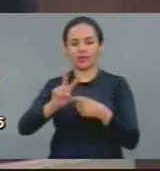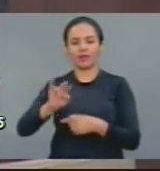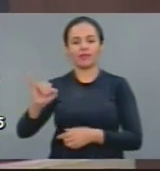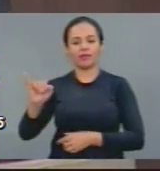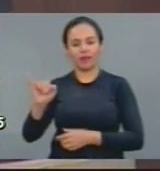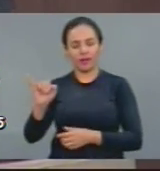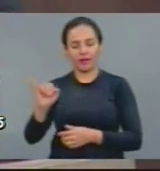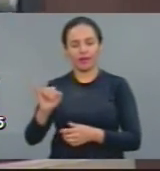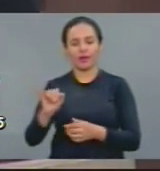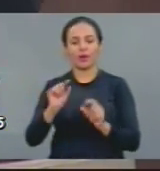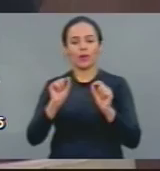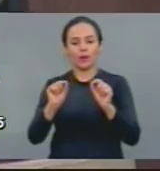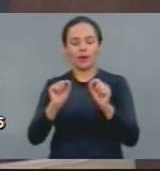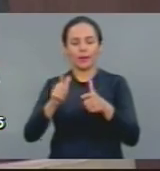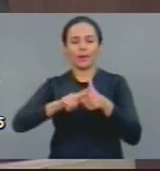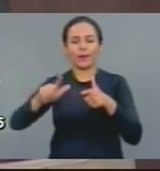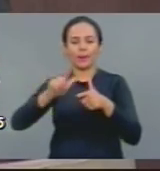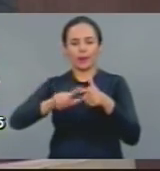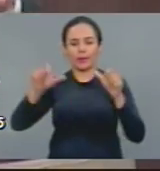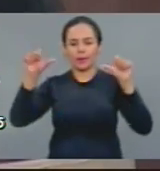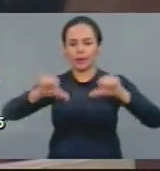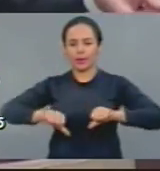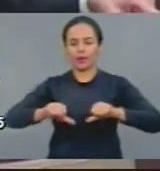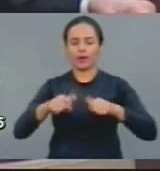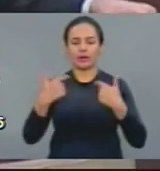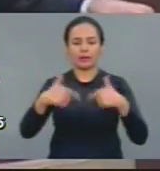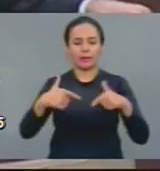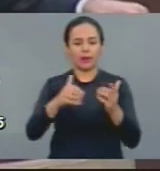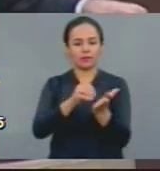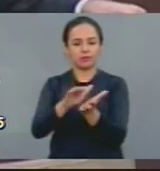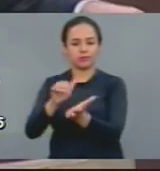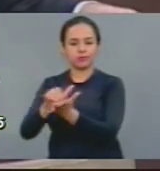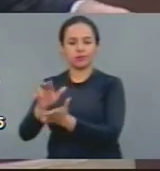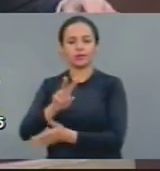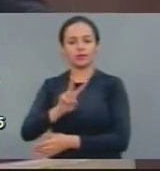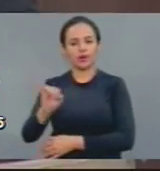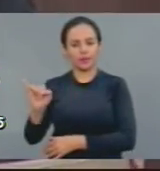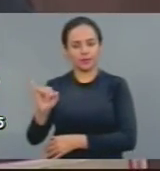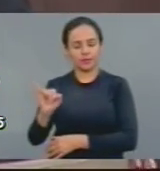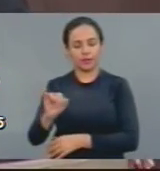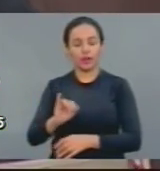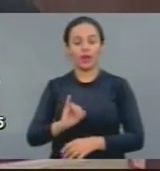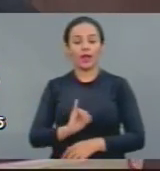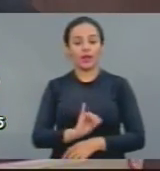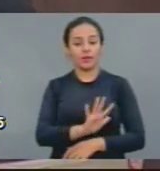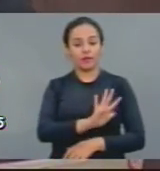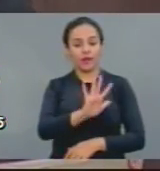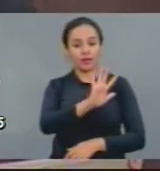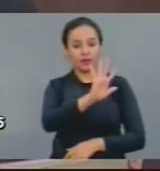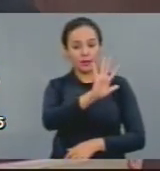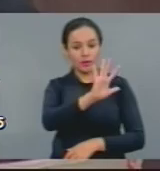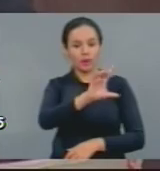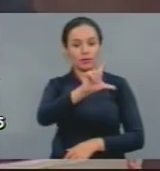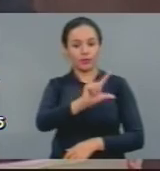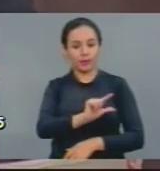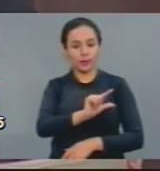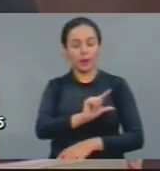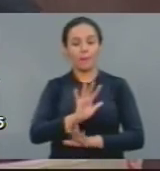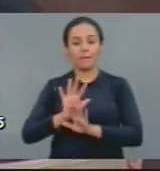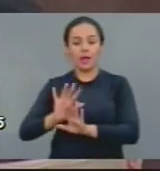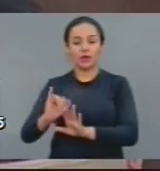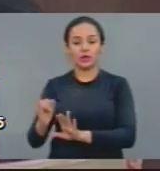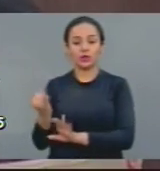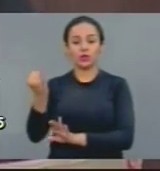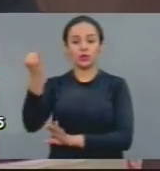aumentar a recessão, aumentar o desemprego. Pode até conter a inflação, mas pode conter a inflação pelo arrocho do povo. e não